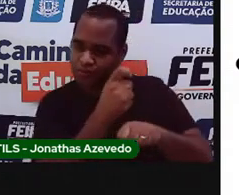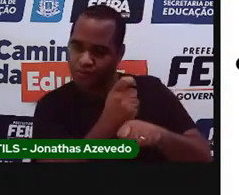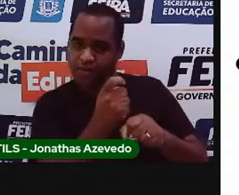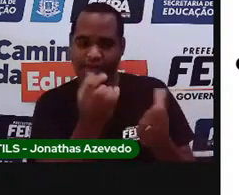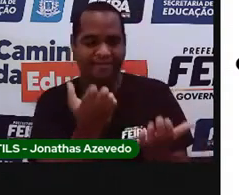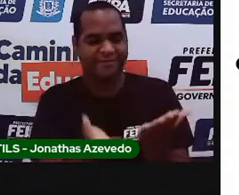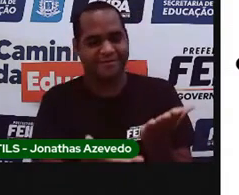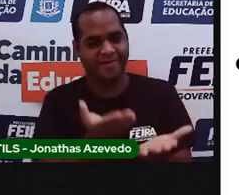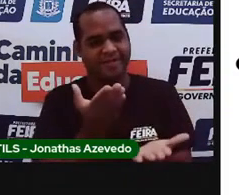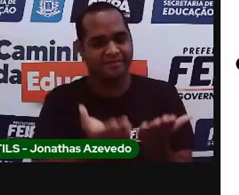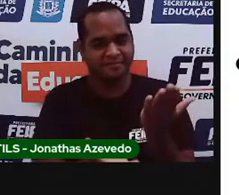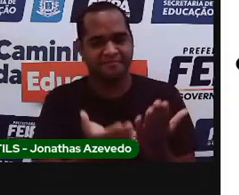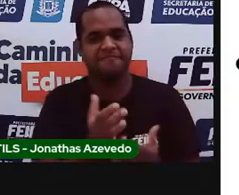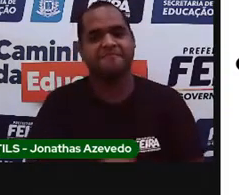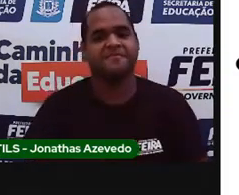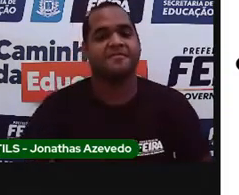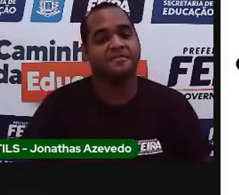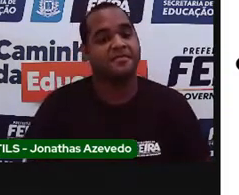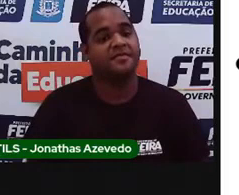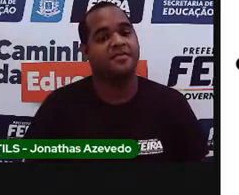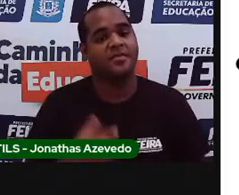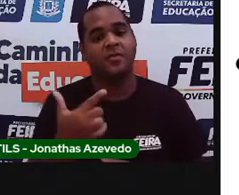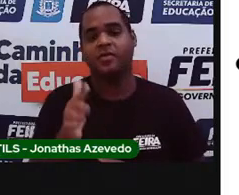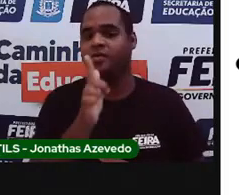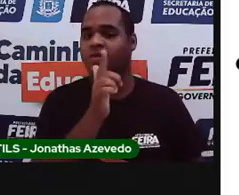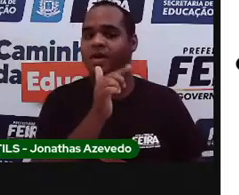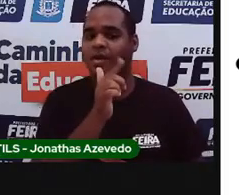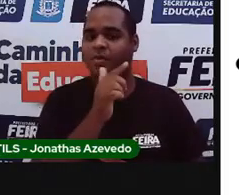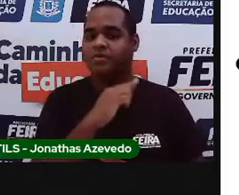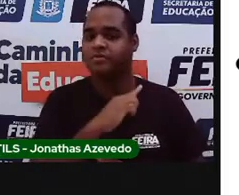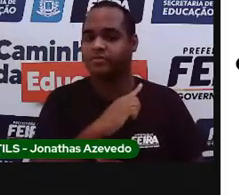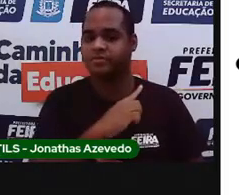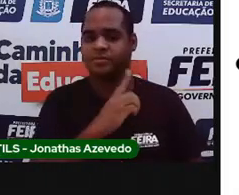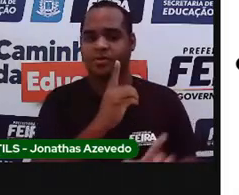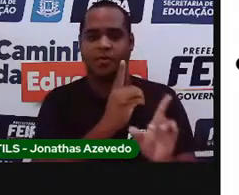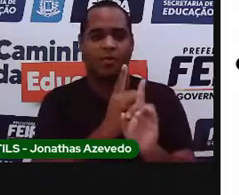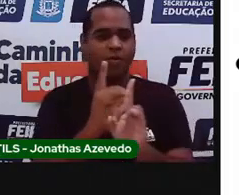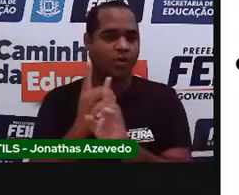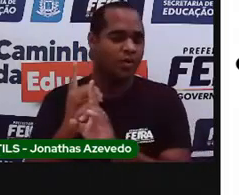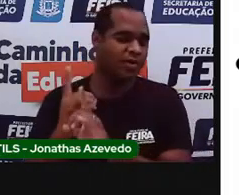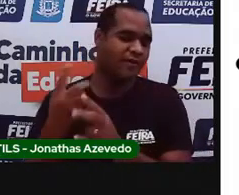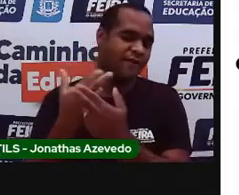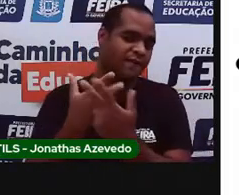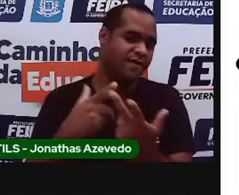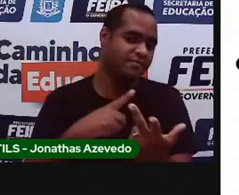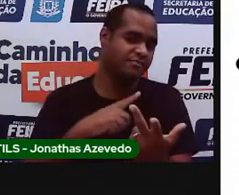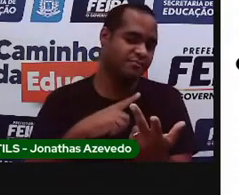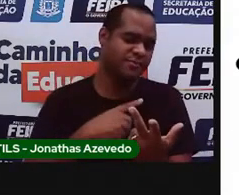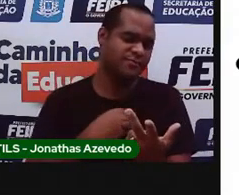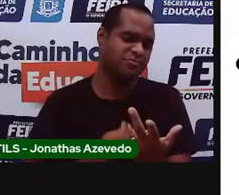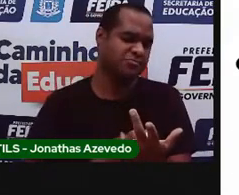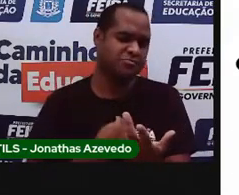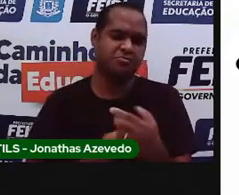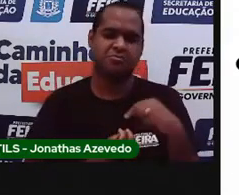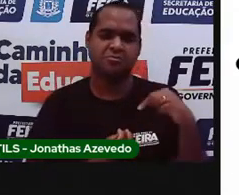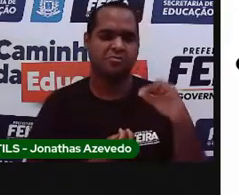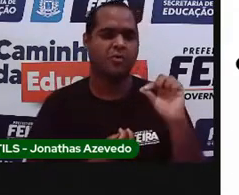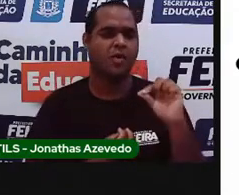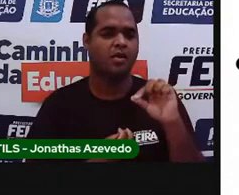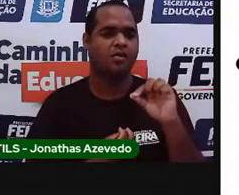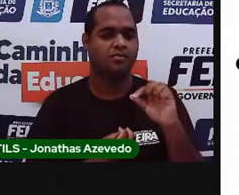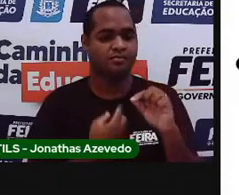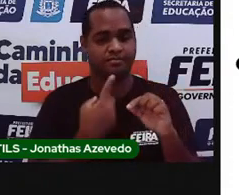numa balança. E os líquidos, eles são encontrados em diferentes recipientes e são